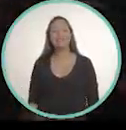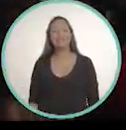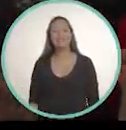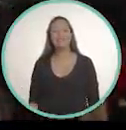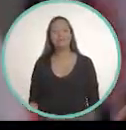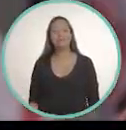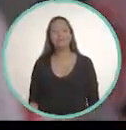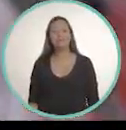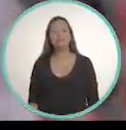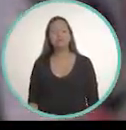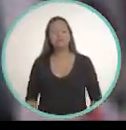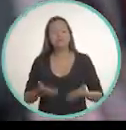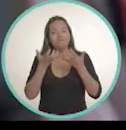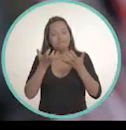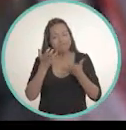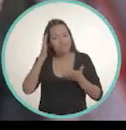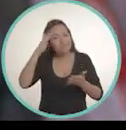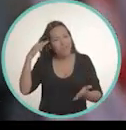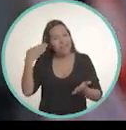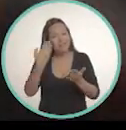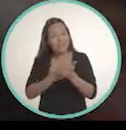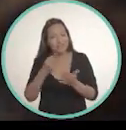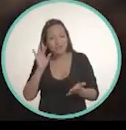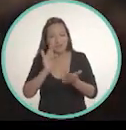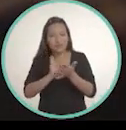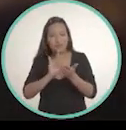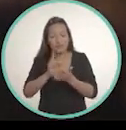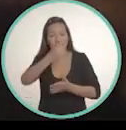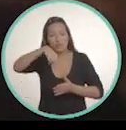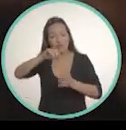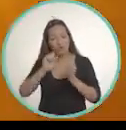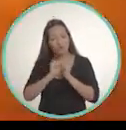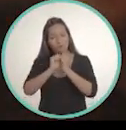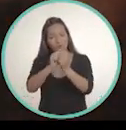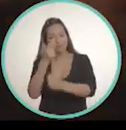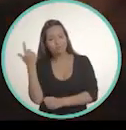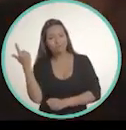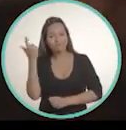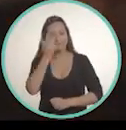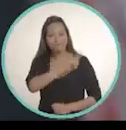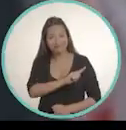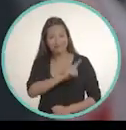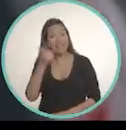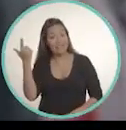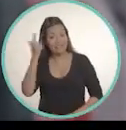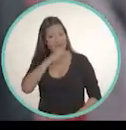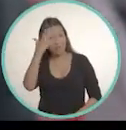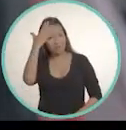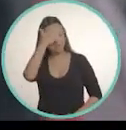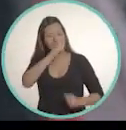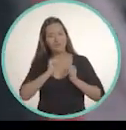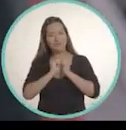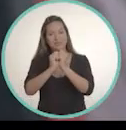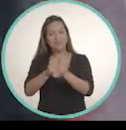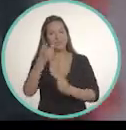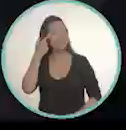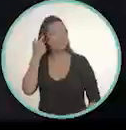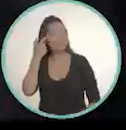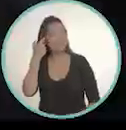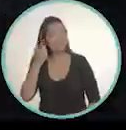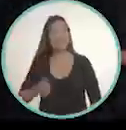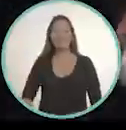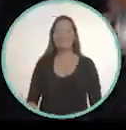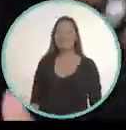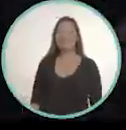Eu espero e acredito muito que estaremos juntos pra ganhar e ganhar bonito com o Marcelo